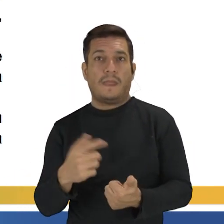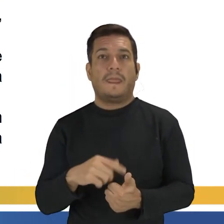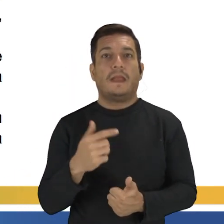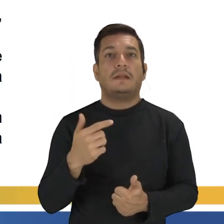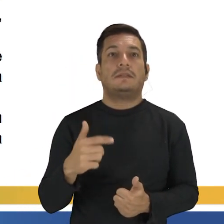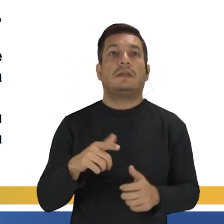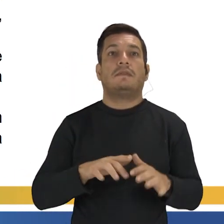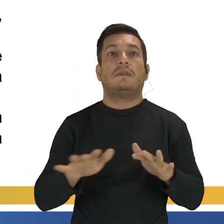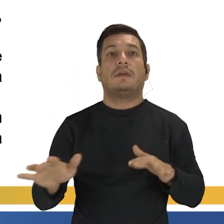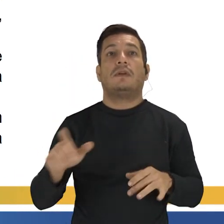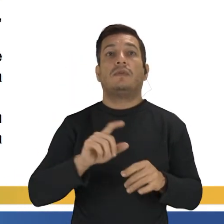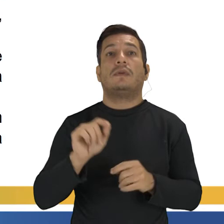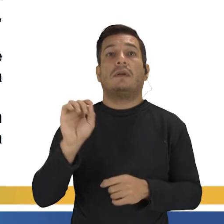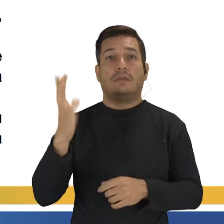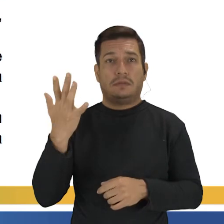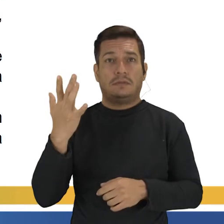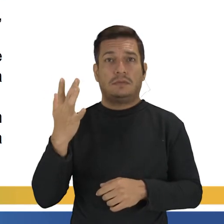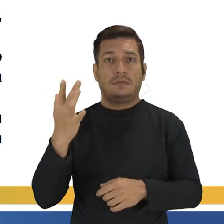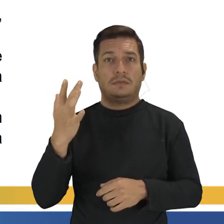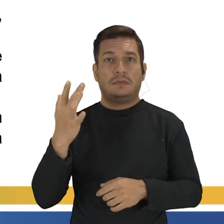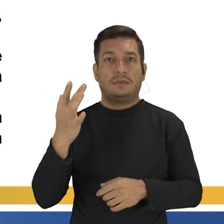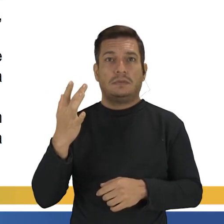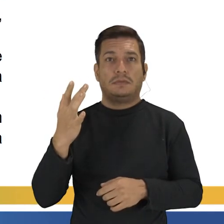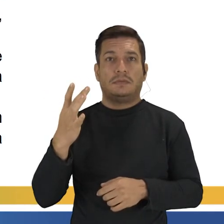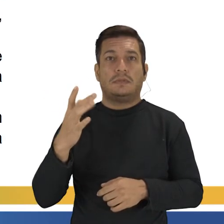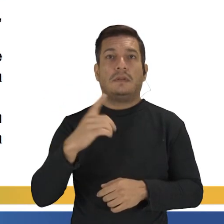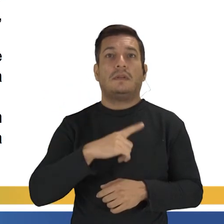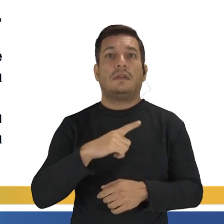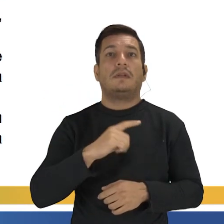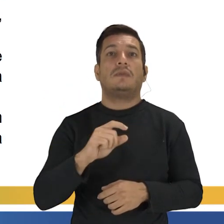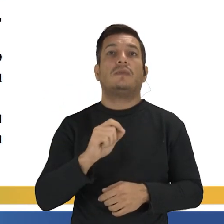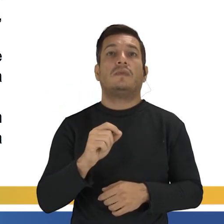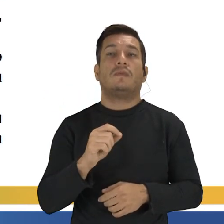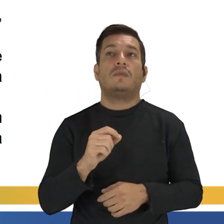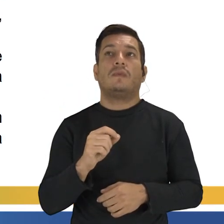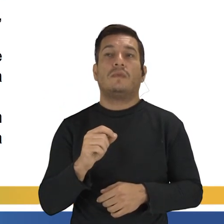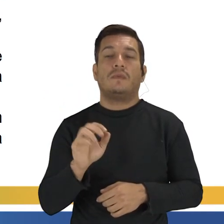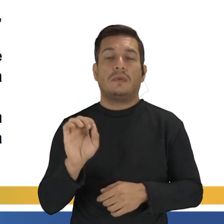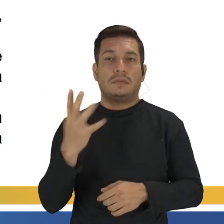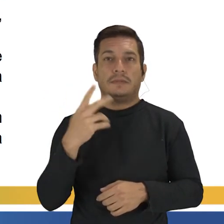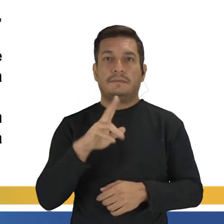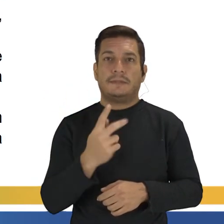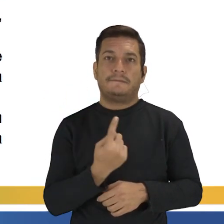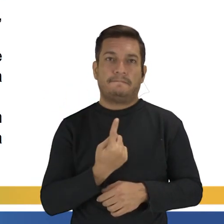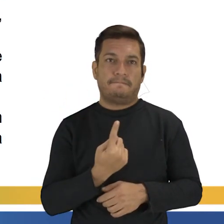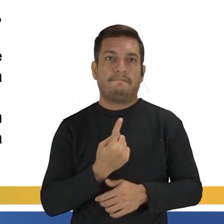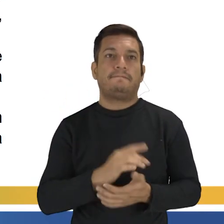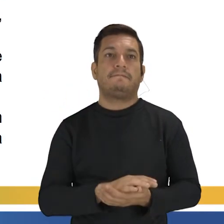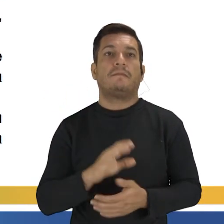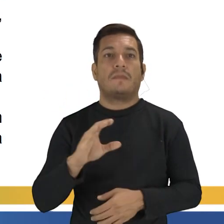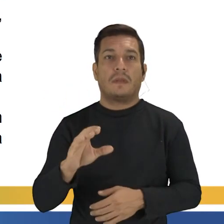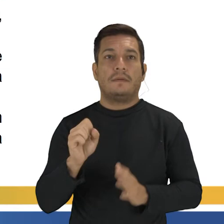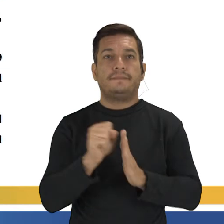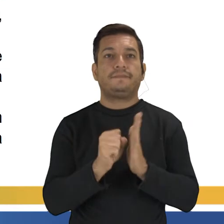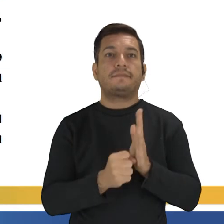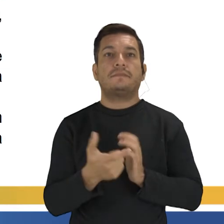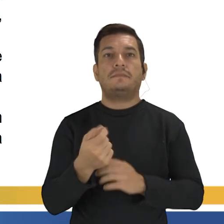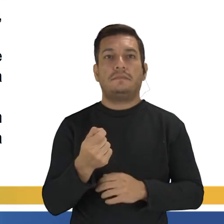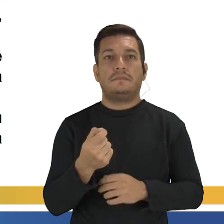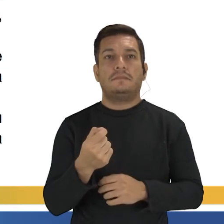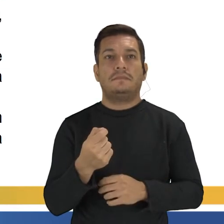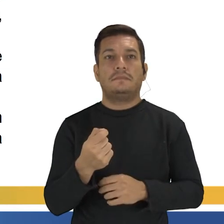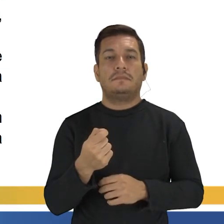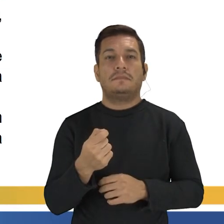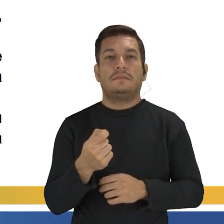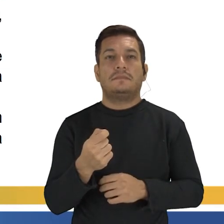não teve maiores consequências, constituindo-se em um ato isolado. C. No século